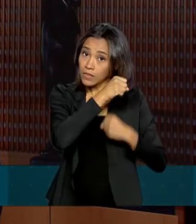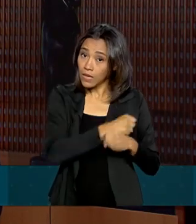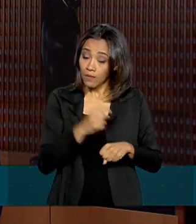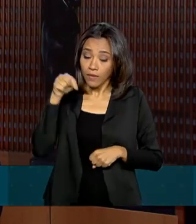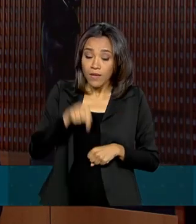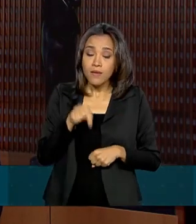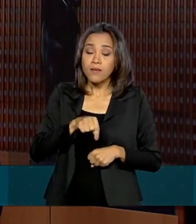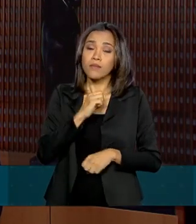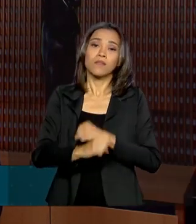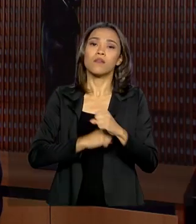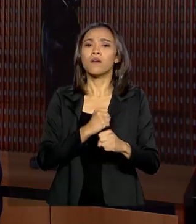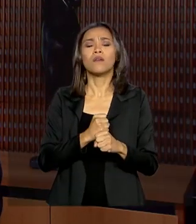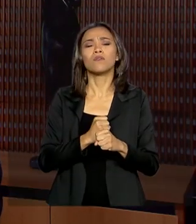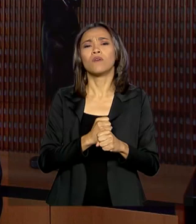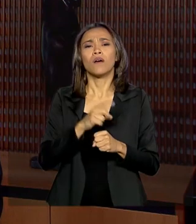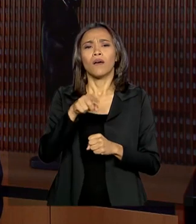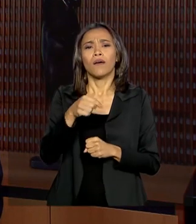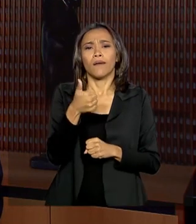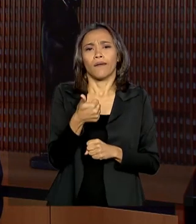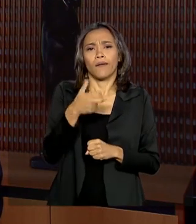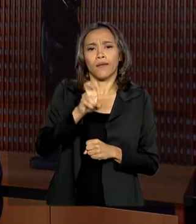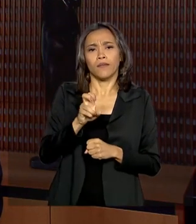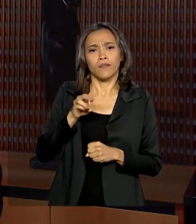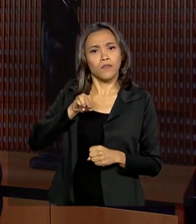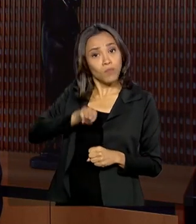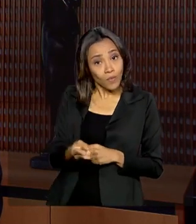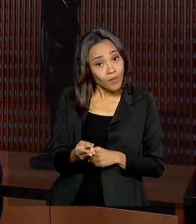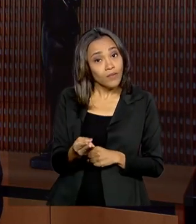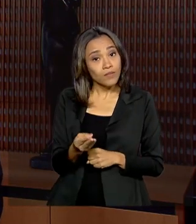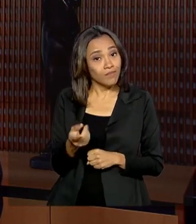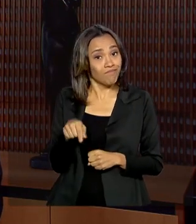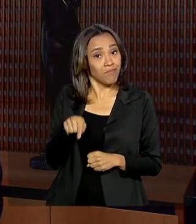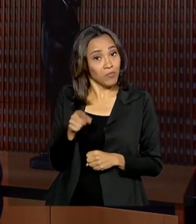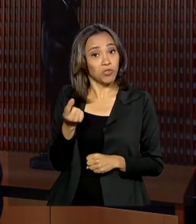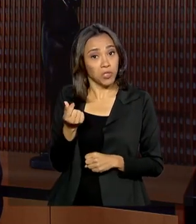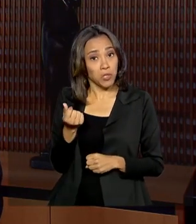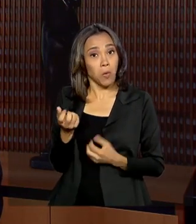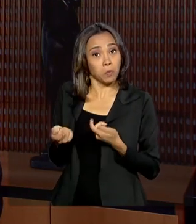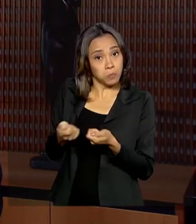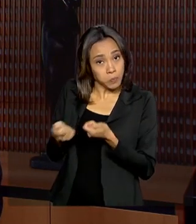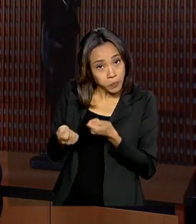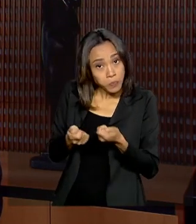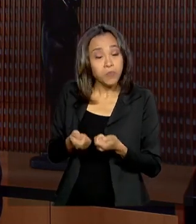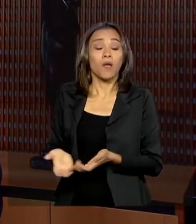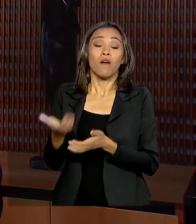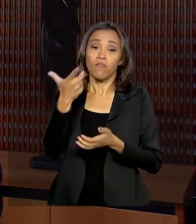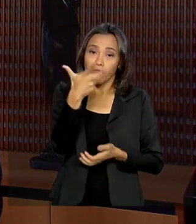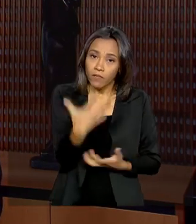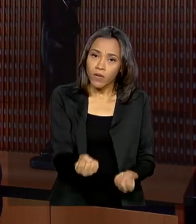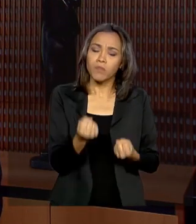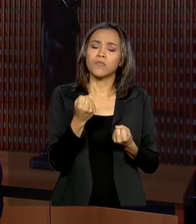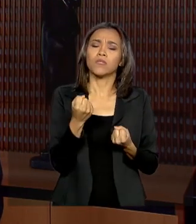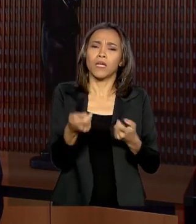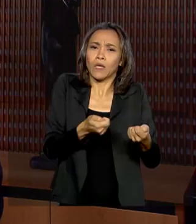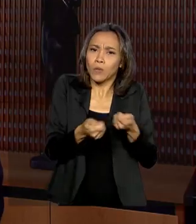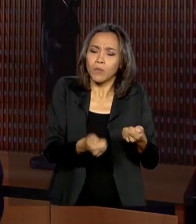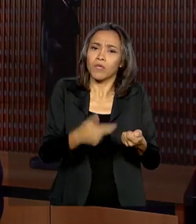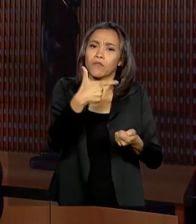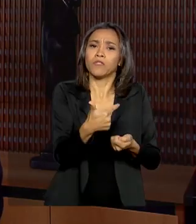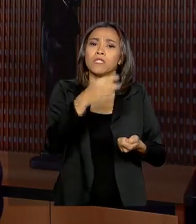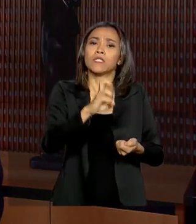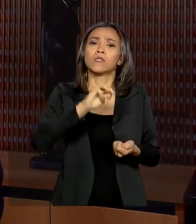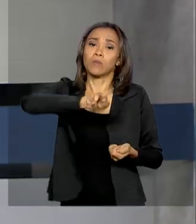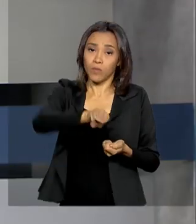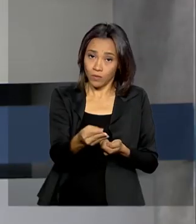de gastar 15 milhões. Sendo que nos próximos 5 anos vamos economizar 25 milhões. Então é uma economia muito